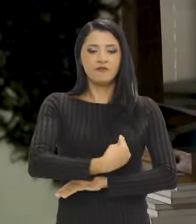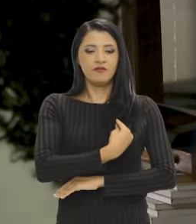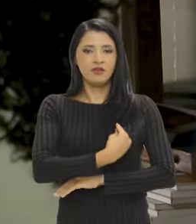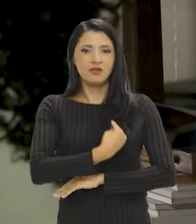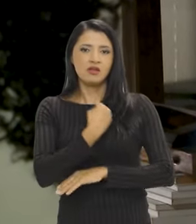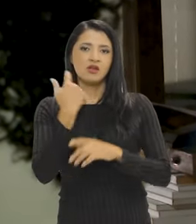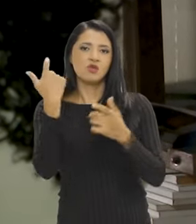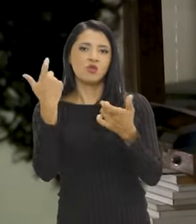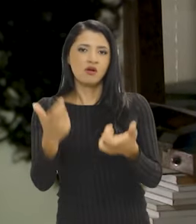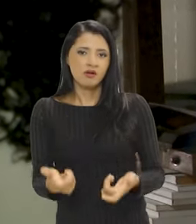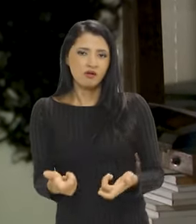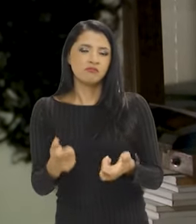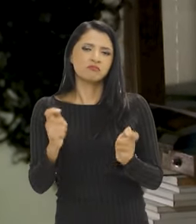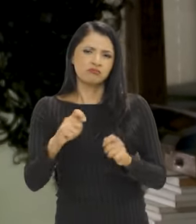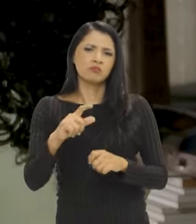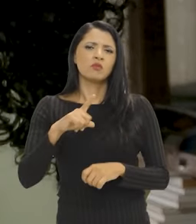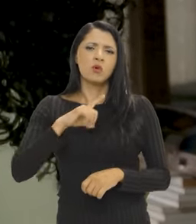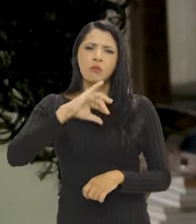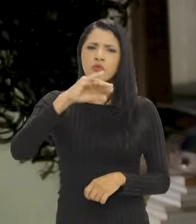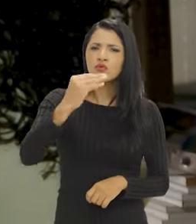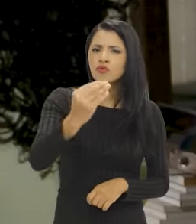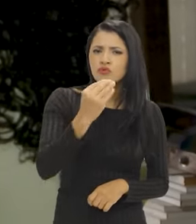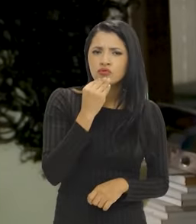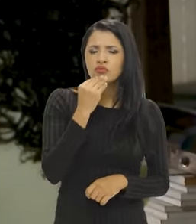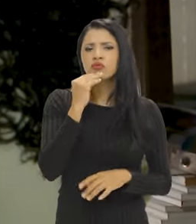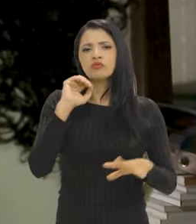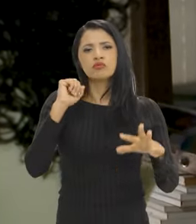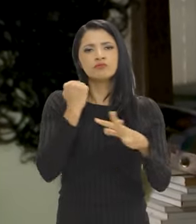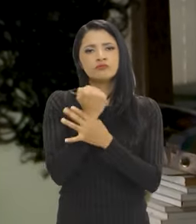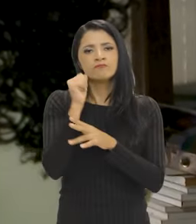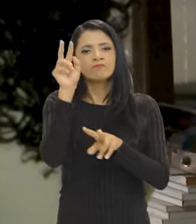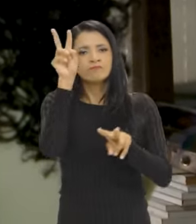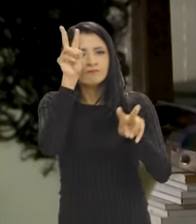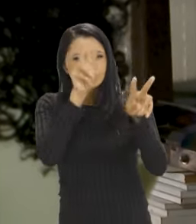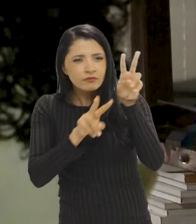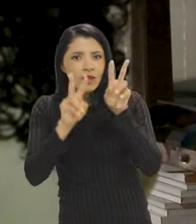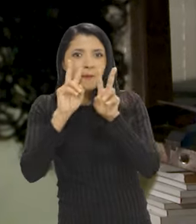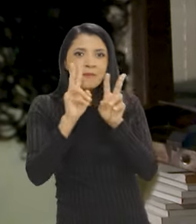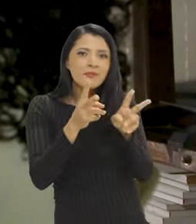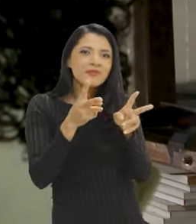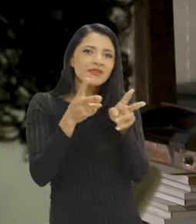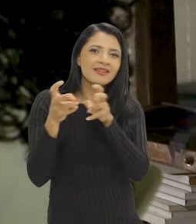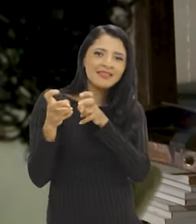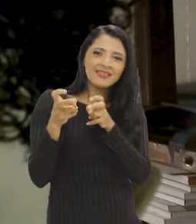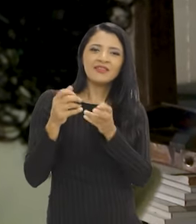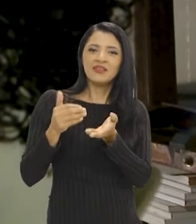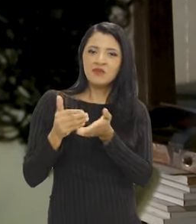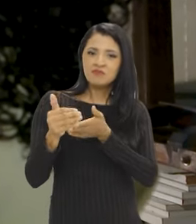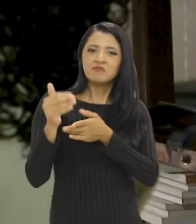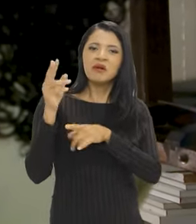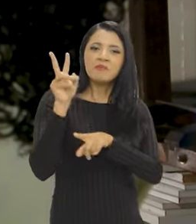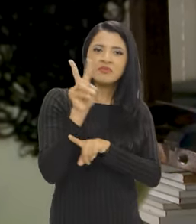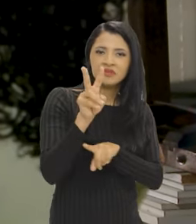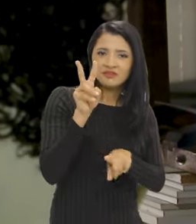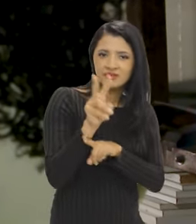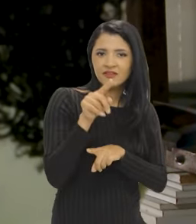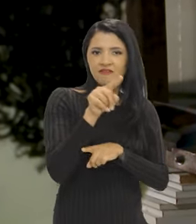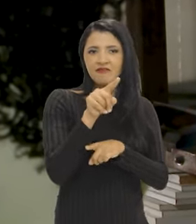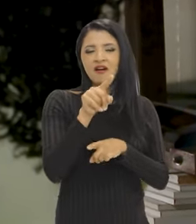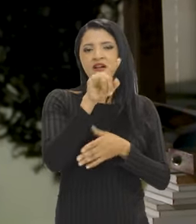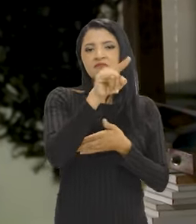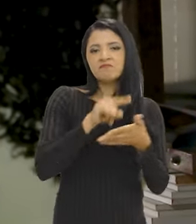vidas. E aí a gente teve a oportunidade de garantir a visibilidade de iniciativas de